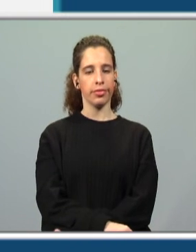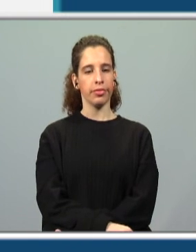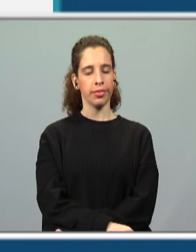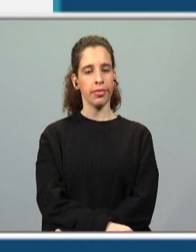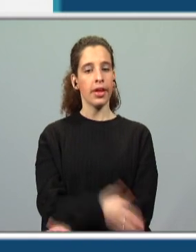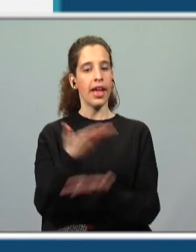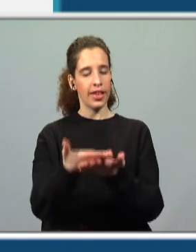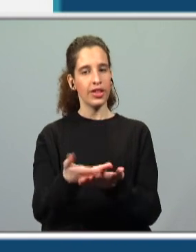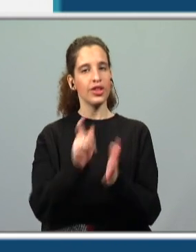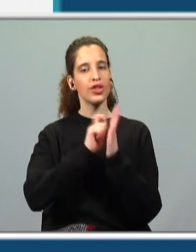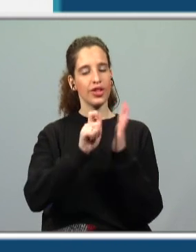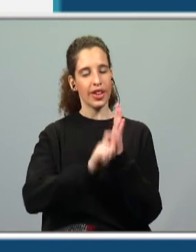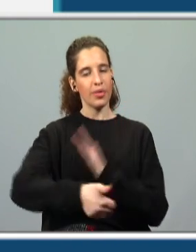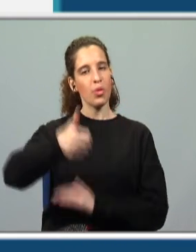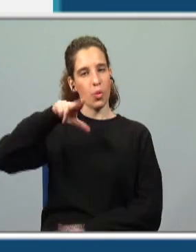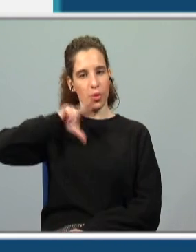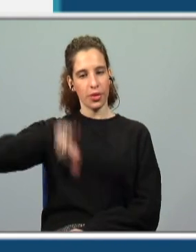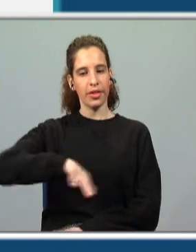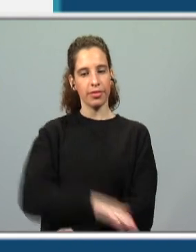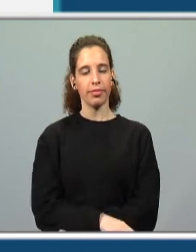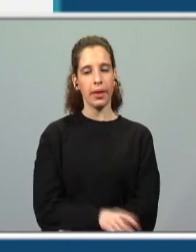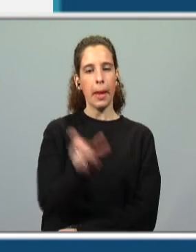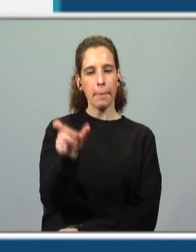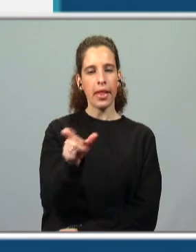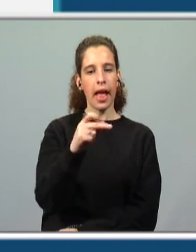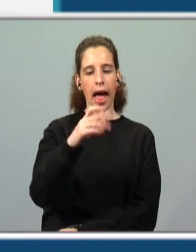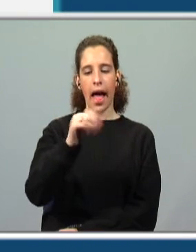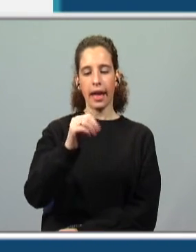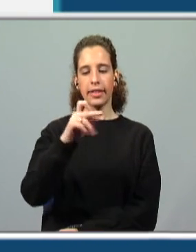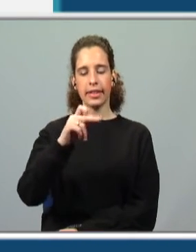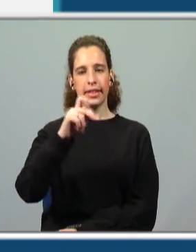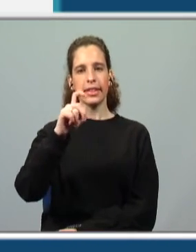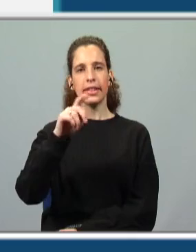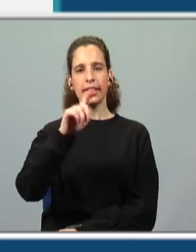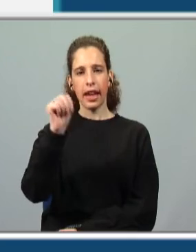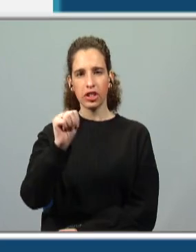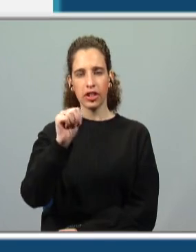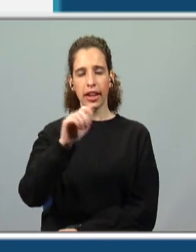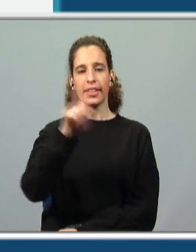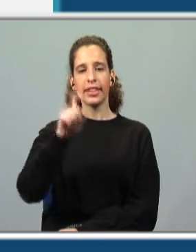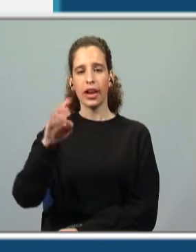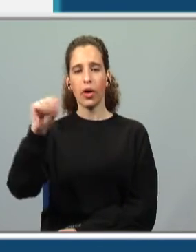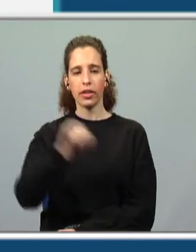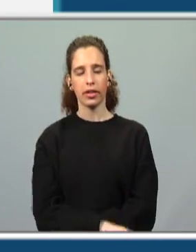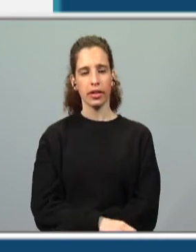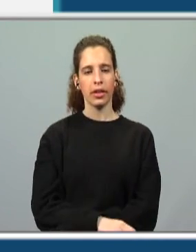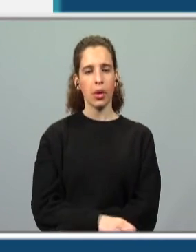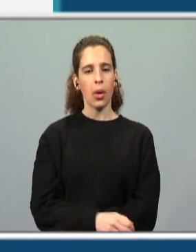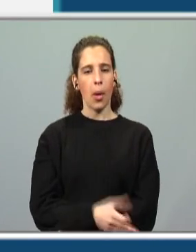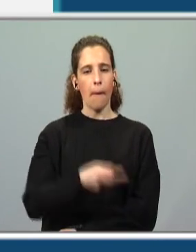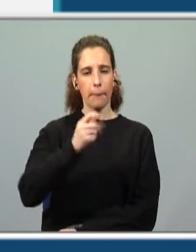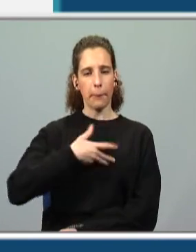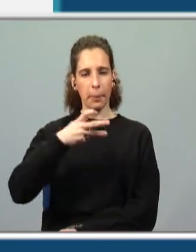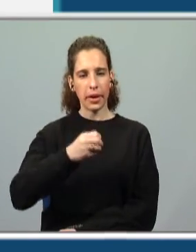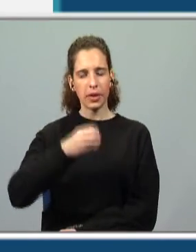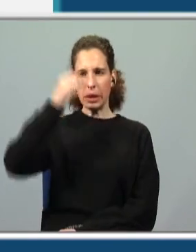Assim se escreve em bom português. A palavra a Saz é com "-z", ou com "-s", no final. O Pedro é muito inteligente, é